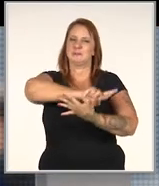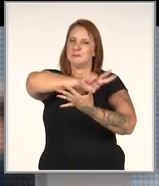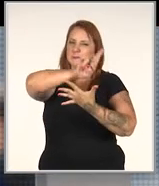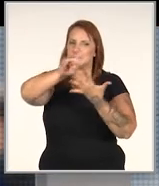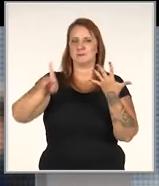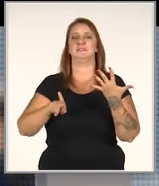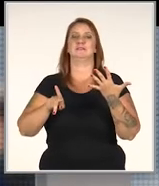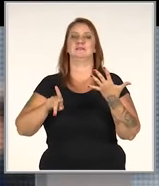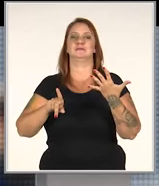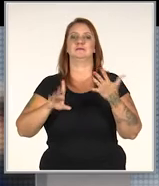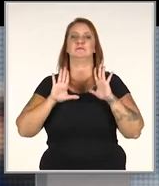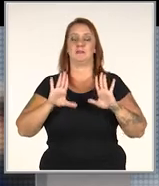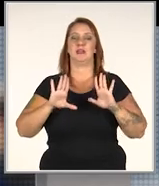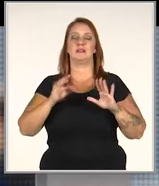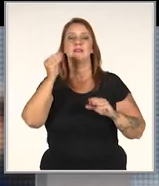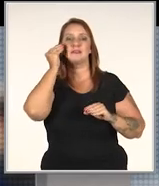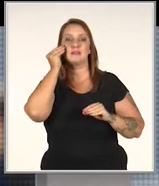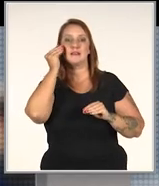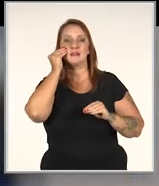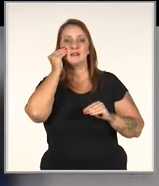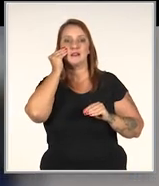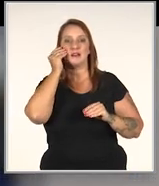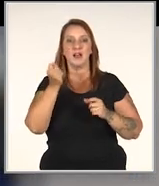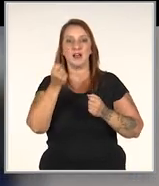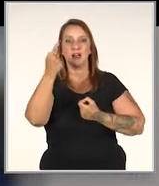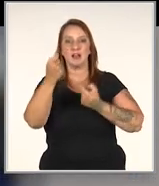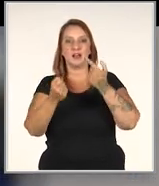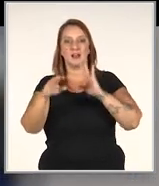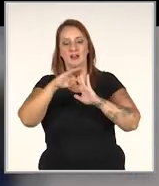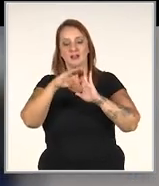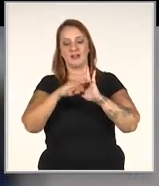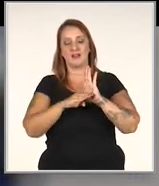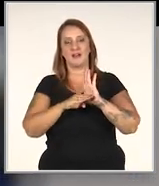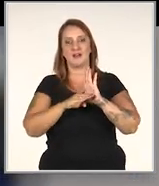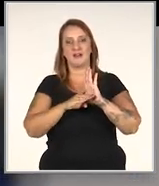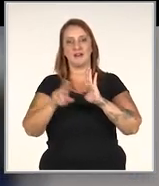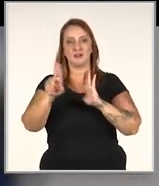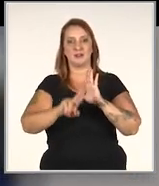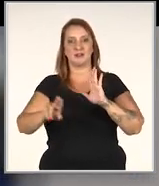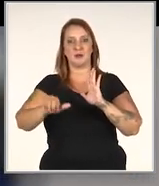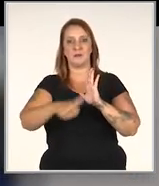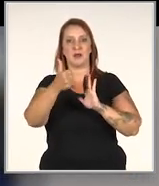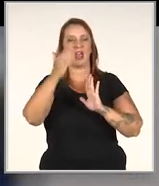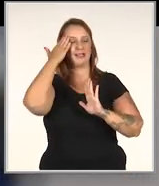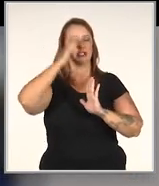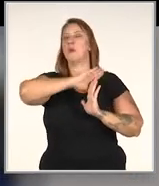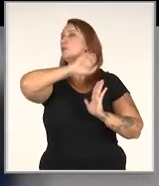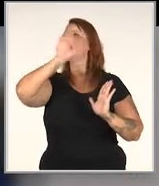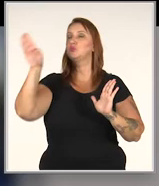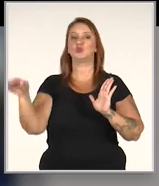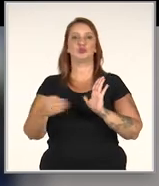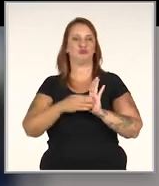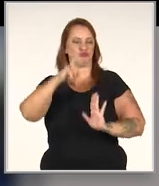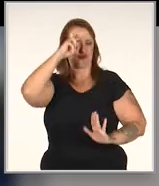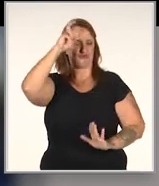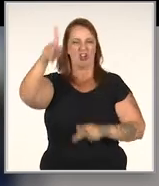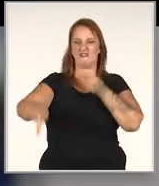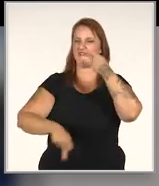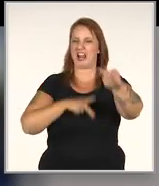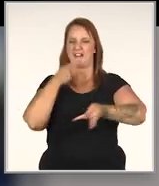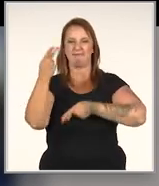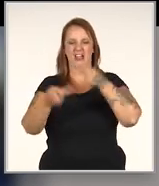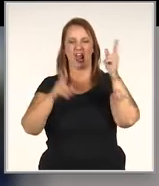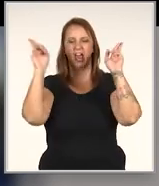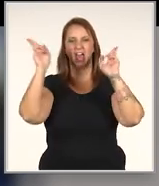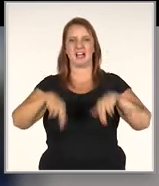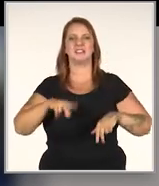Olha, são vários os tipos de clientes, mas vamos tentar colocar alguns deles para a gente trabalhar. O primeiro é o sabe-tudo, aquele que fala